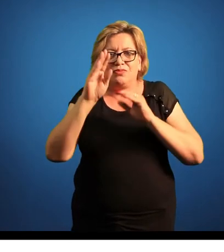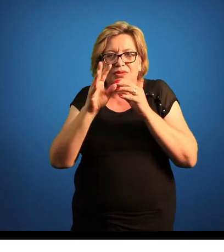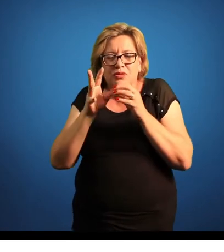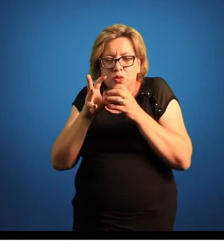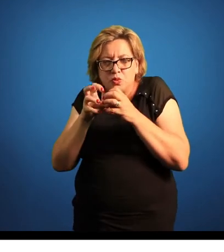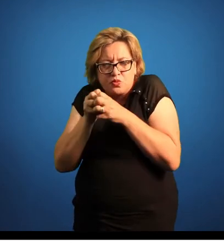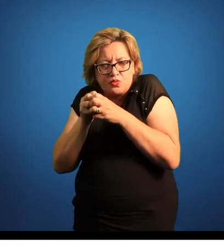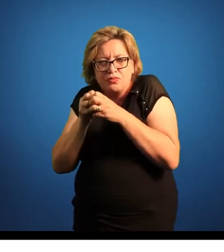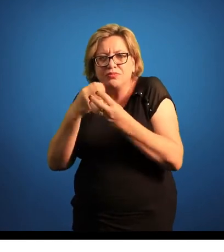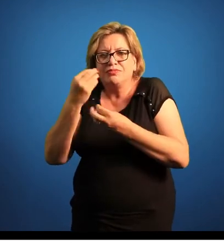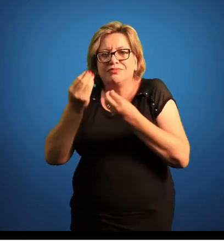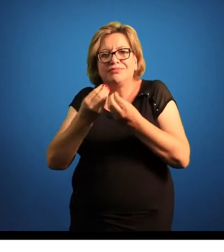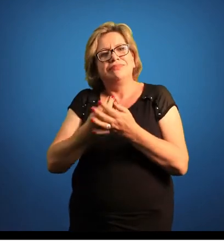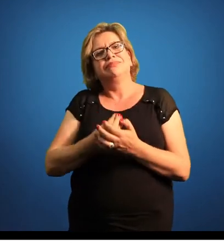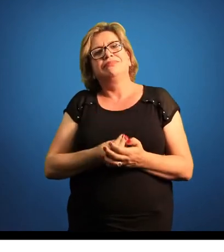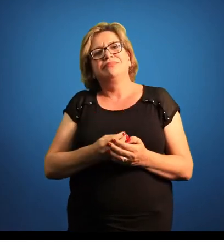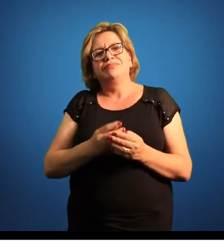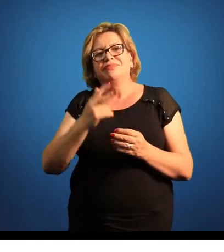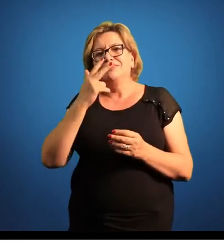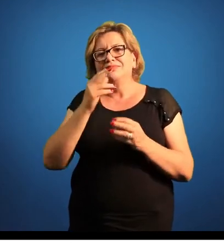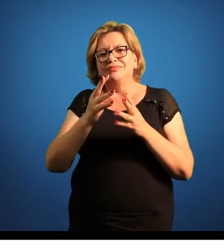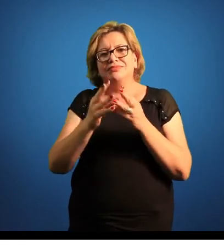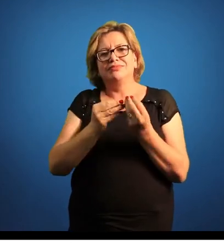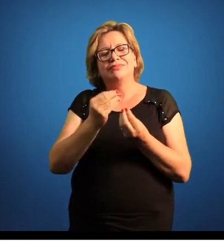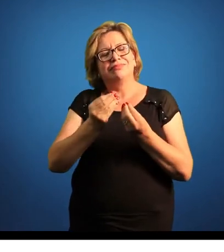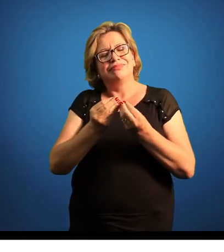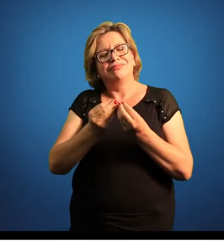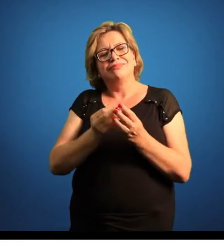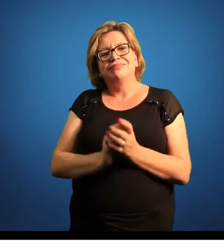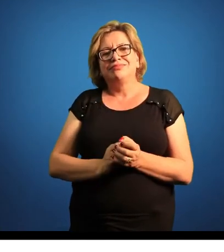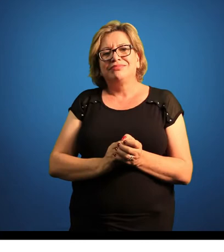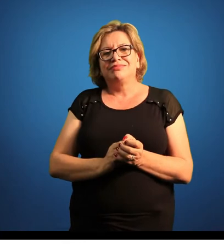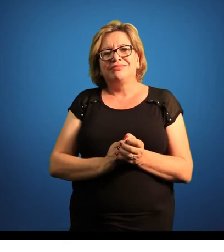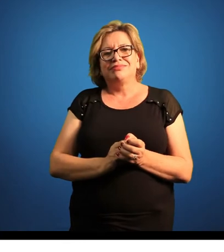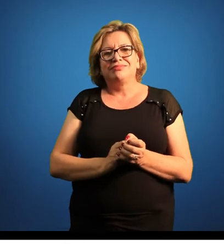encolhe, né? Ele fica... ele recolhe os seus pólipos aí.